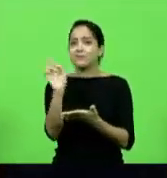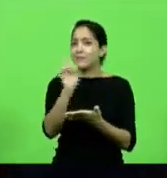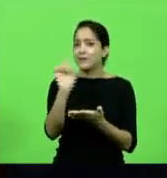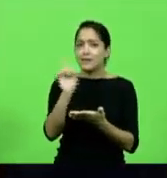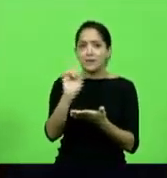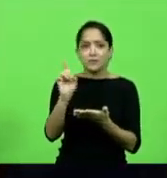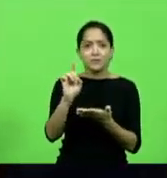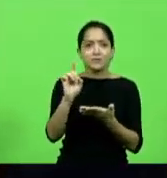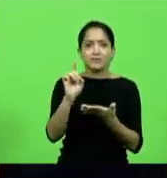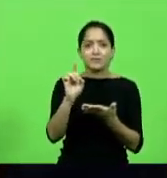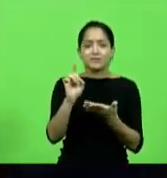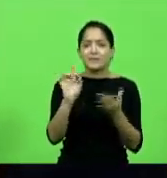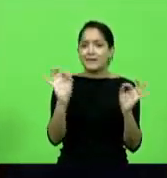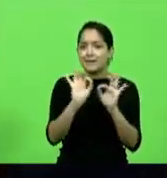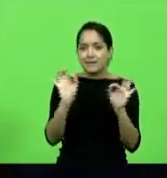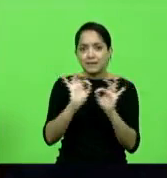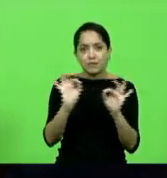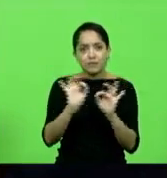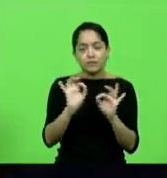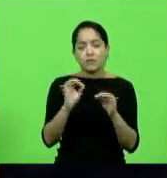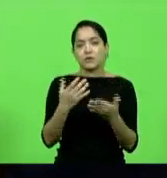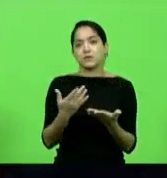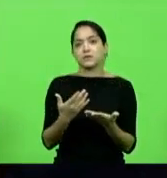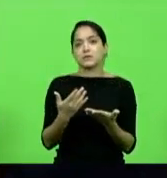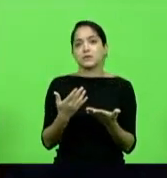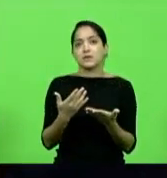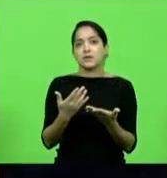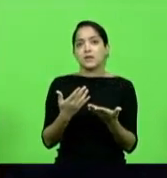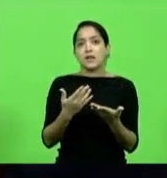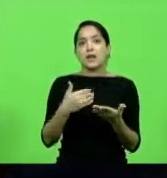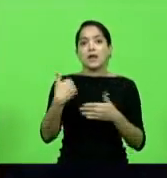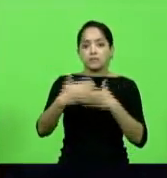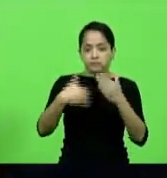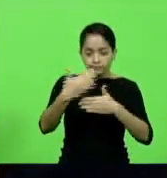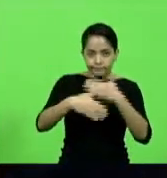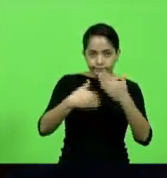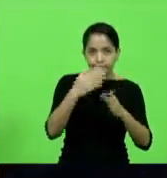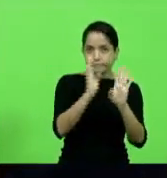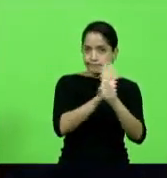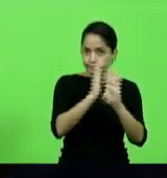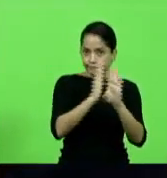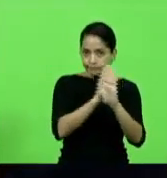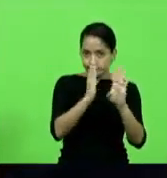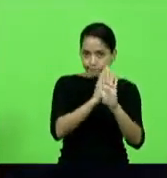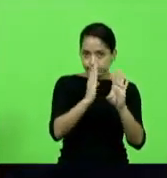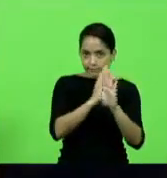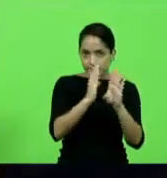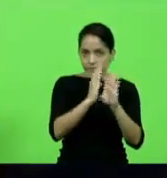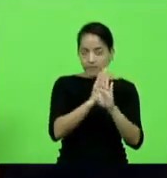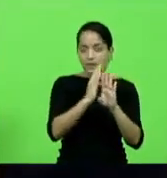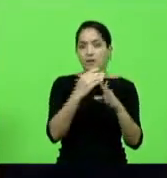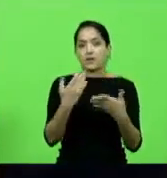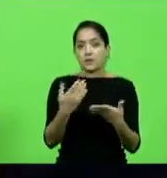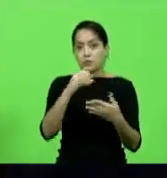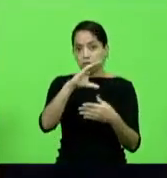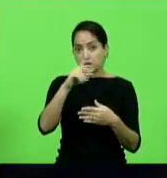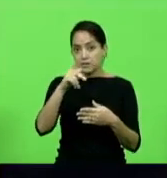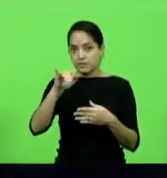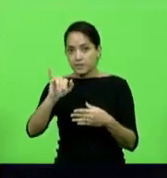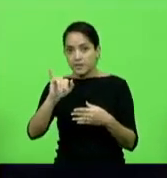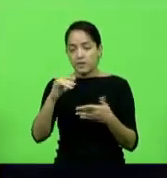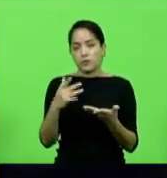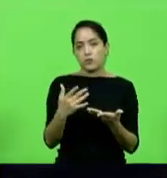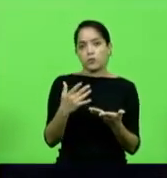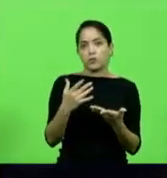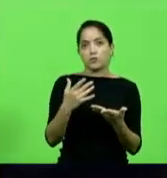dentro embora lá durante o percurso da investigação feita durante a CPI ouve-se lá